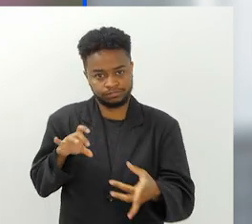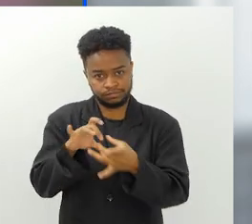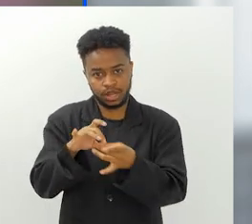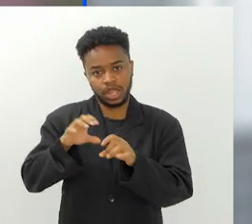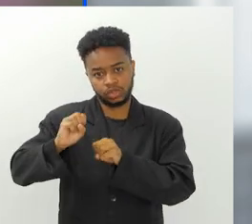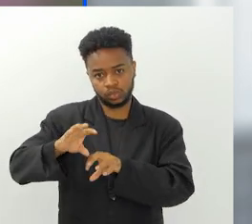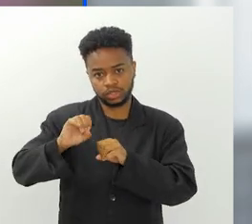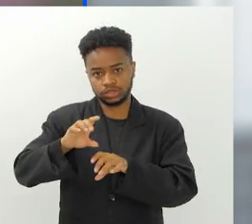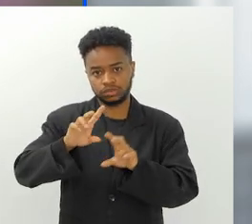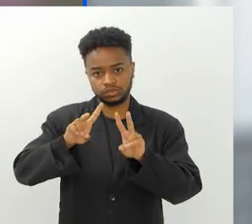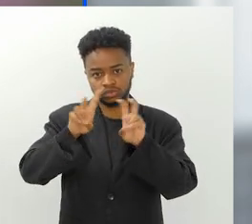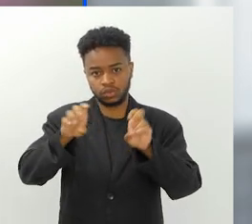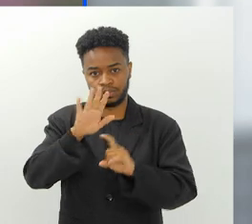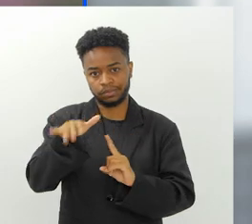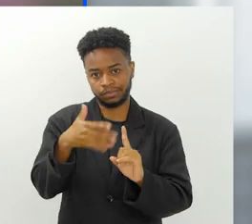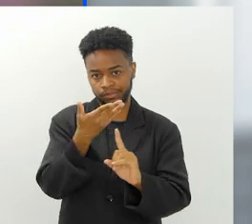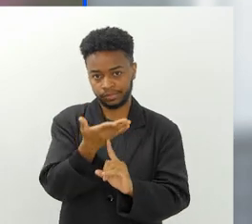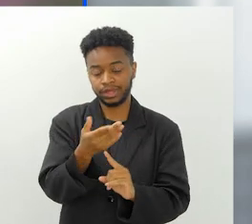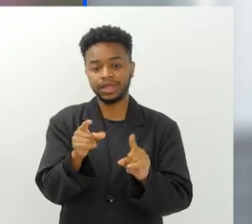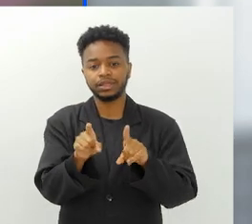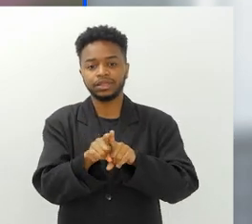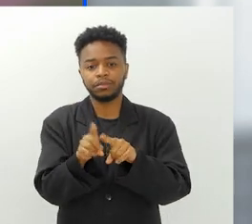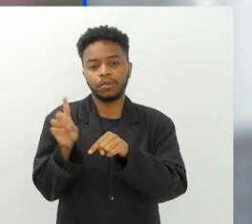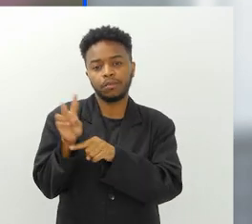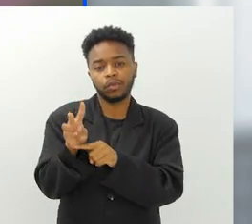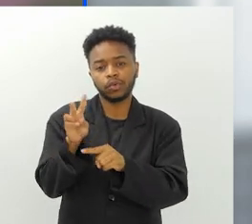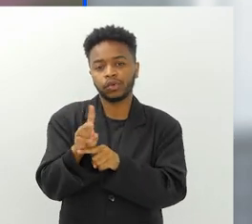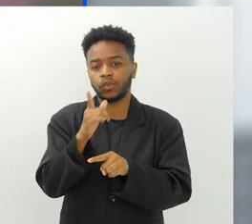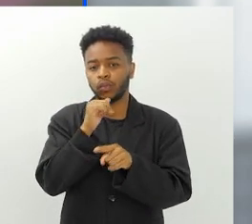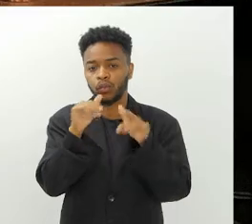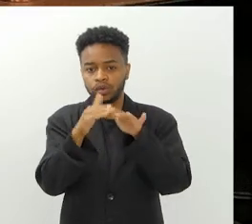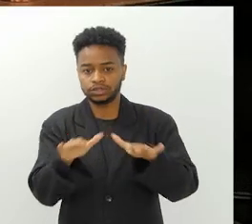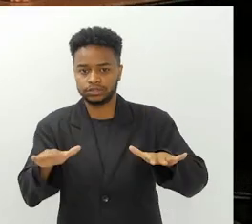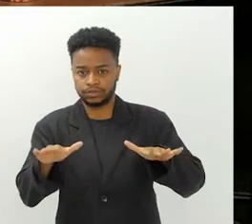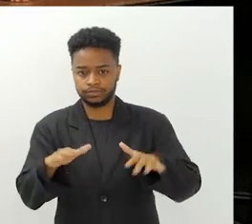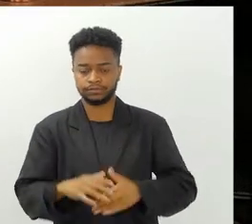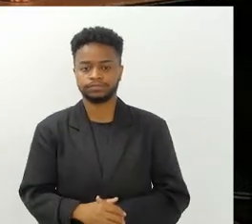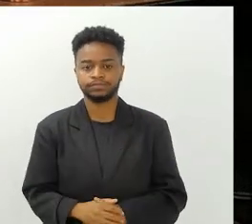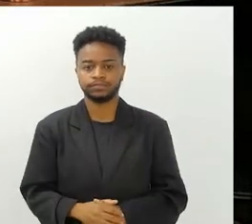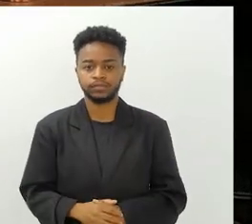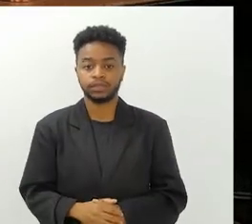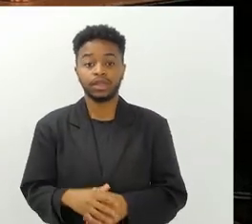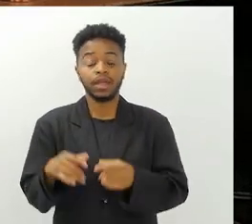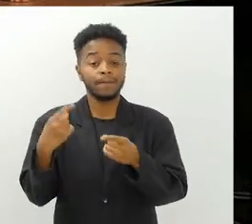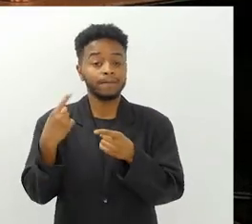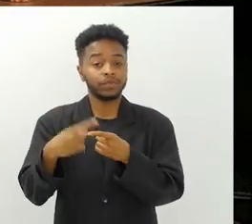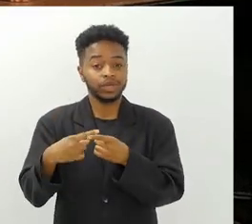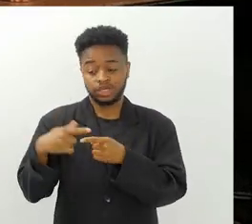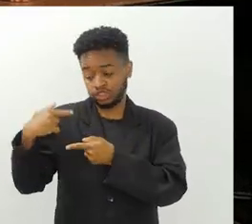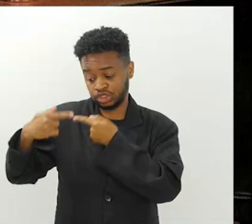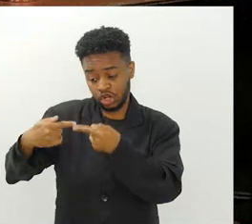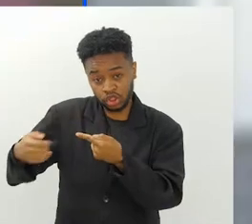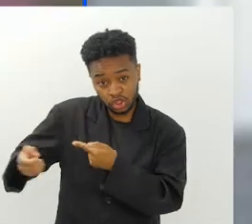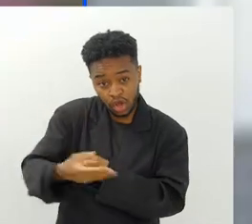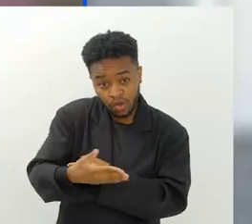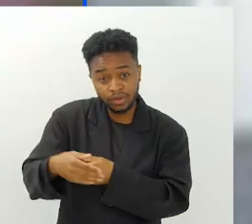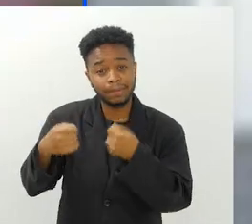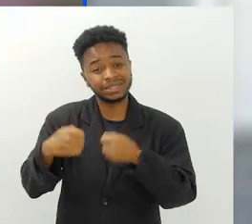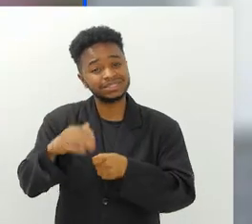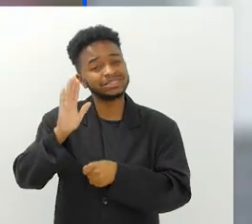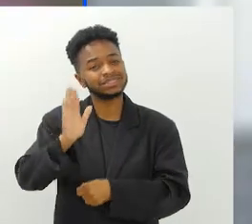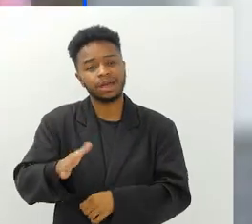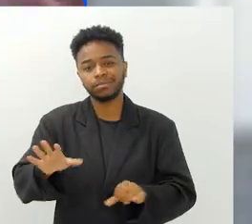disciplinas ligadas à educação ambiental, inclusive preservação dos oceanos, para que essas novas